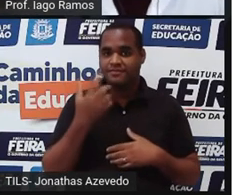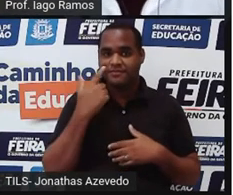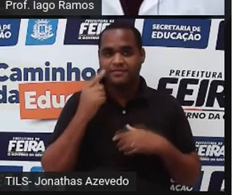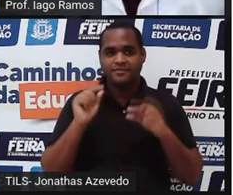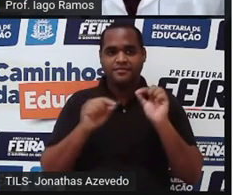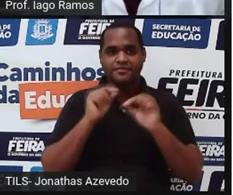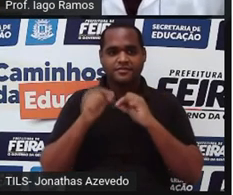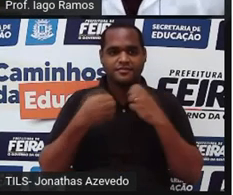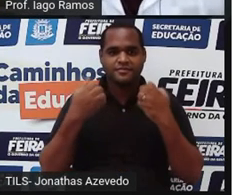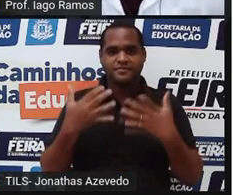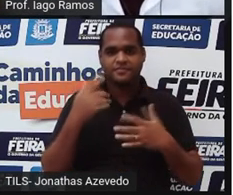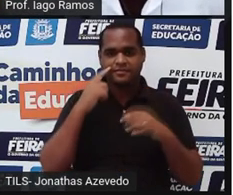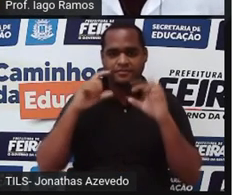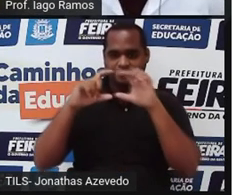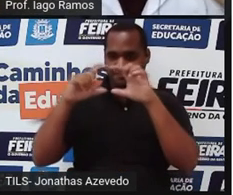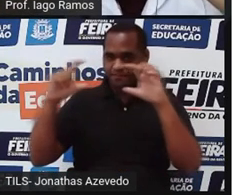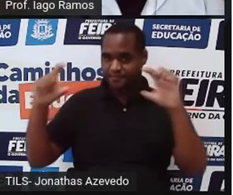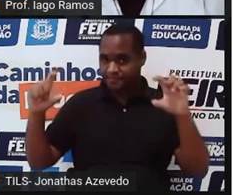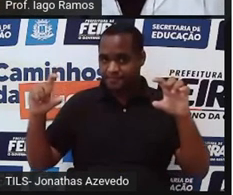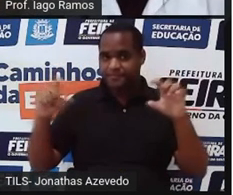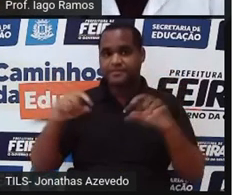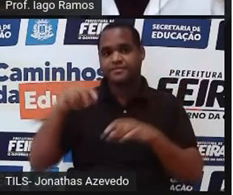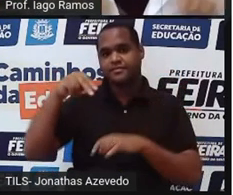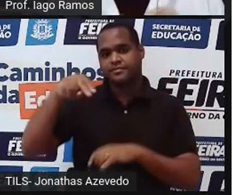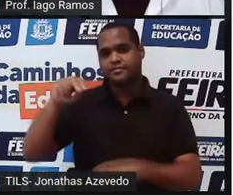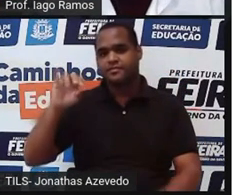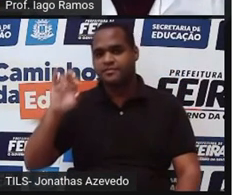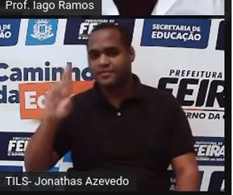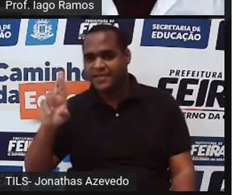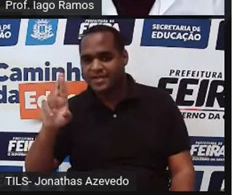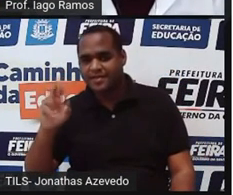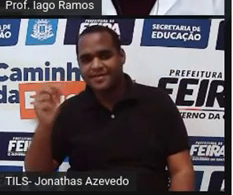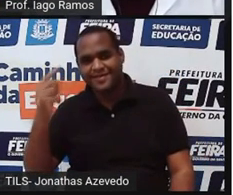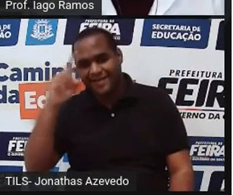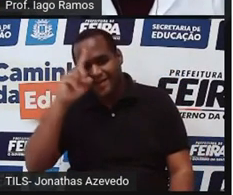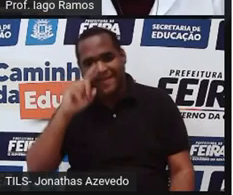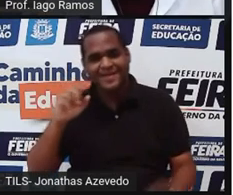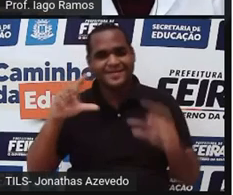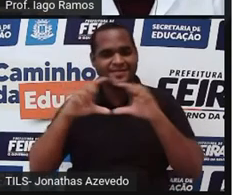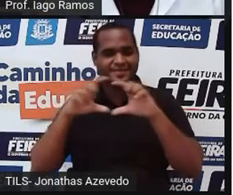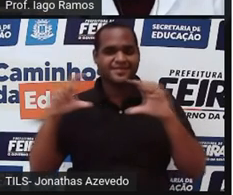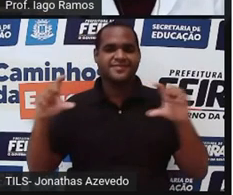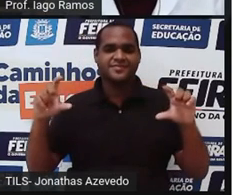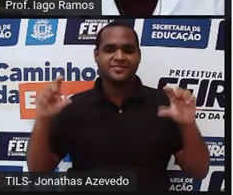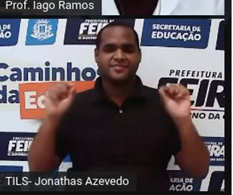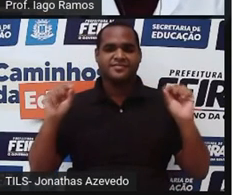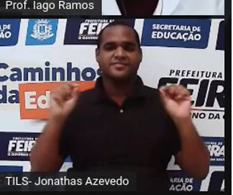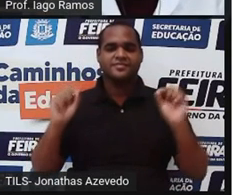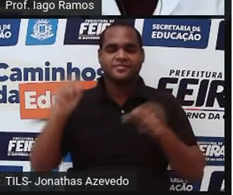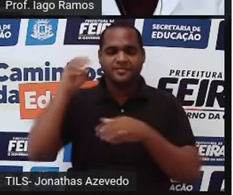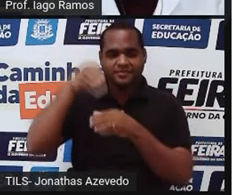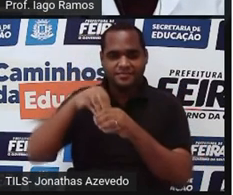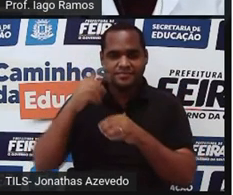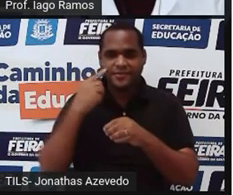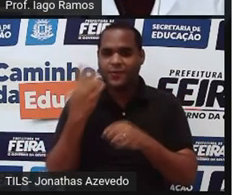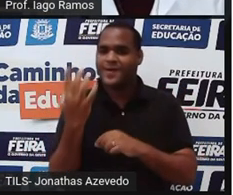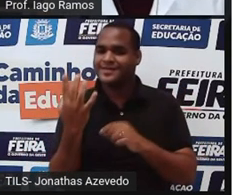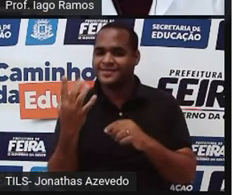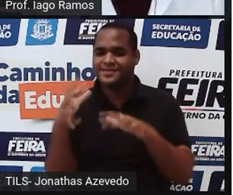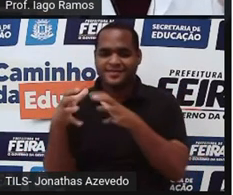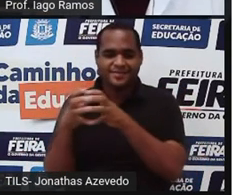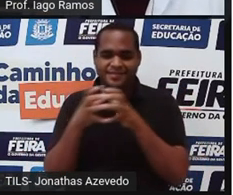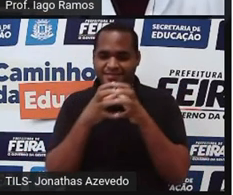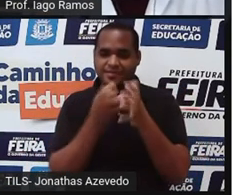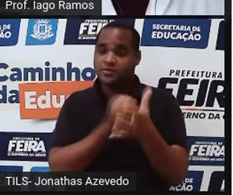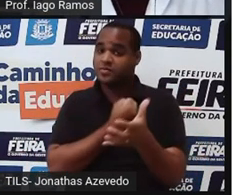dentro dos números reais ali em amarelo a gente tem esses quatro conjuntos de números